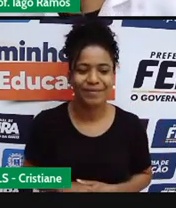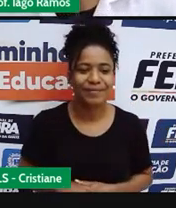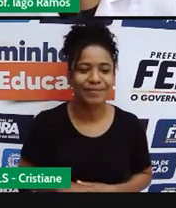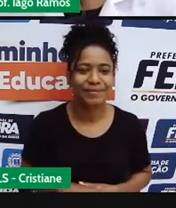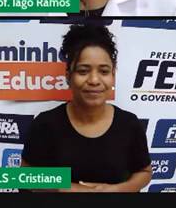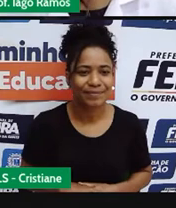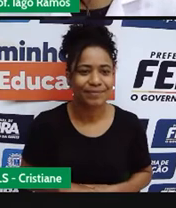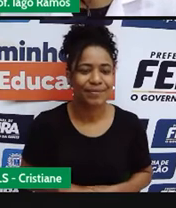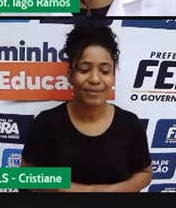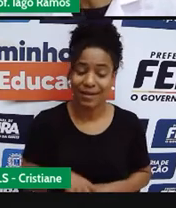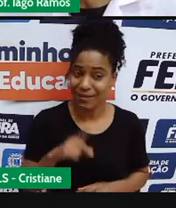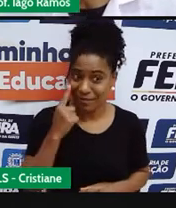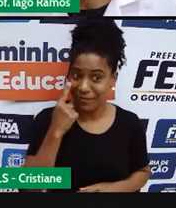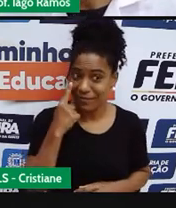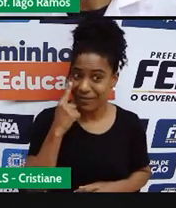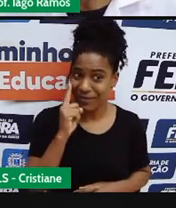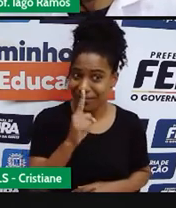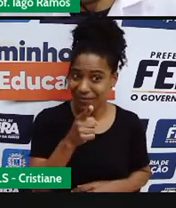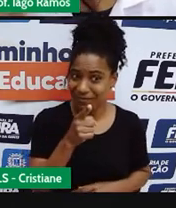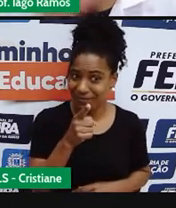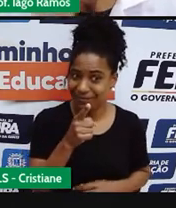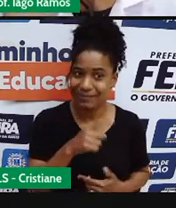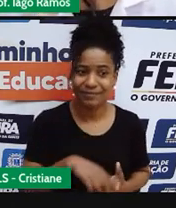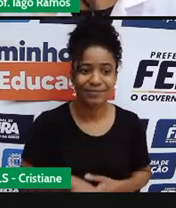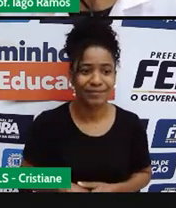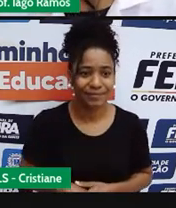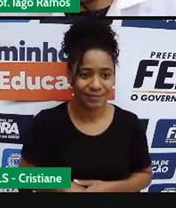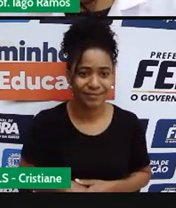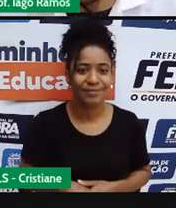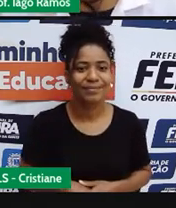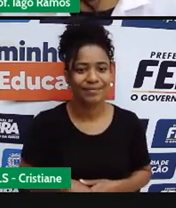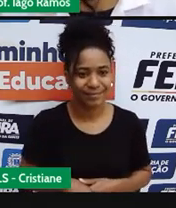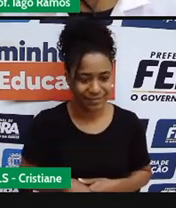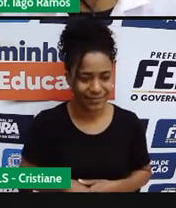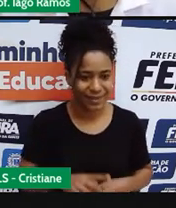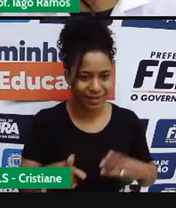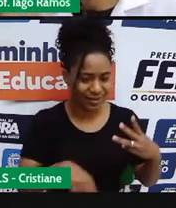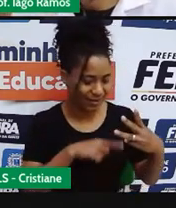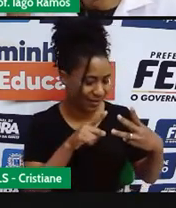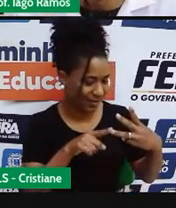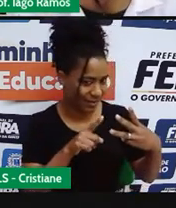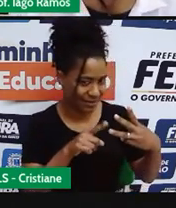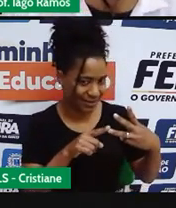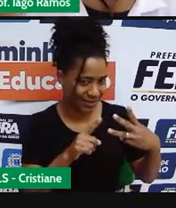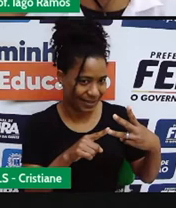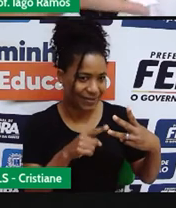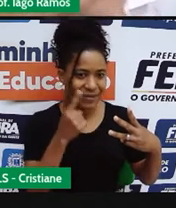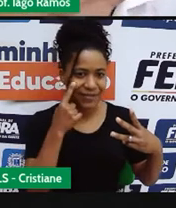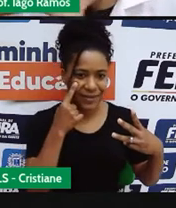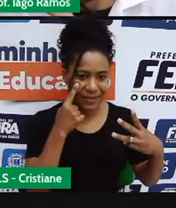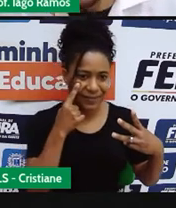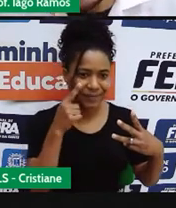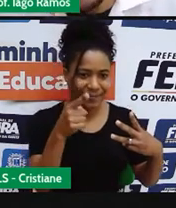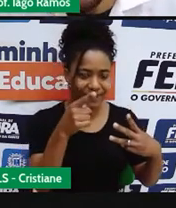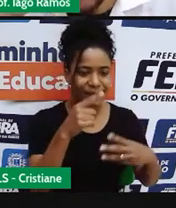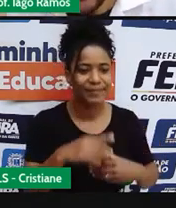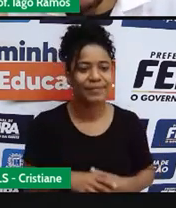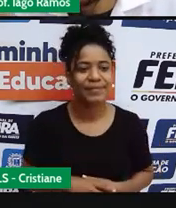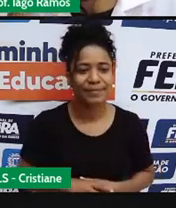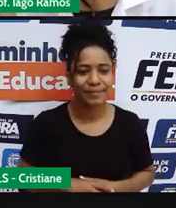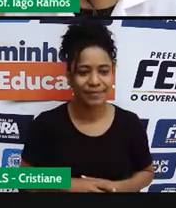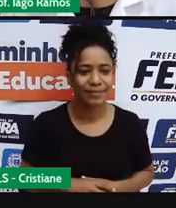Presta atenção aí agora, hein? Essa é a última situação que eu vou trazer para você e depois dela a gente vai